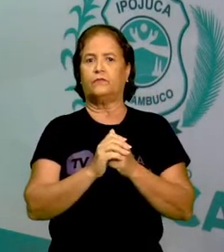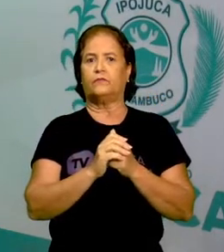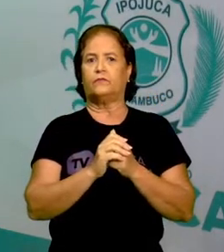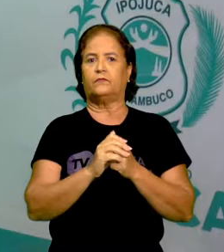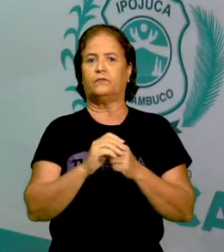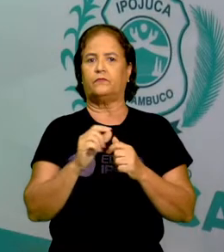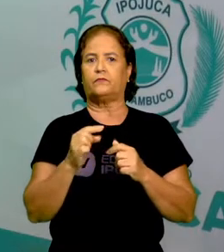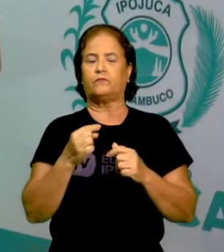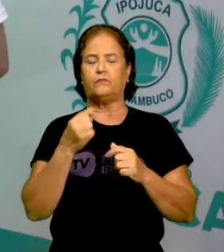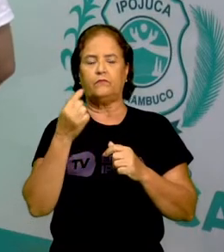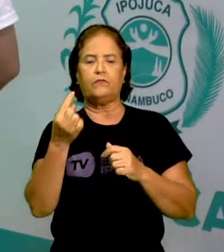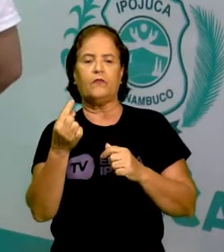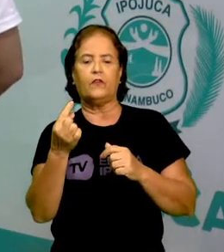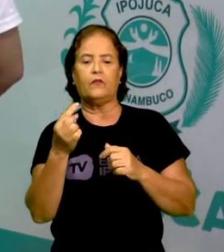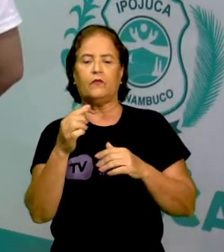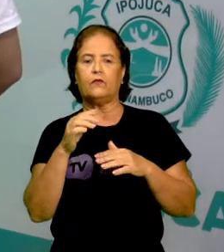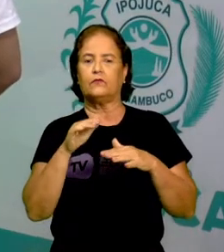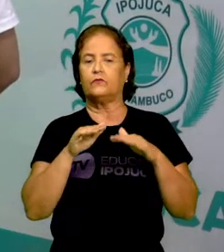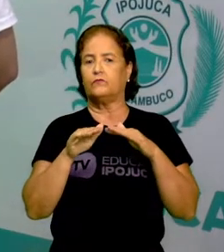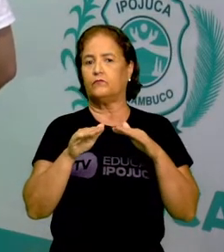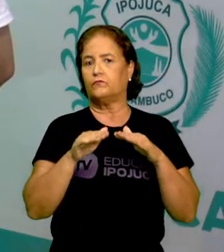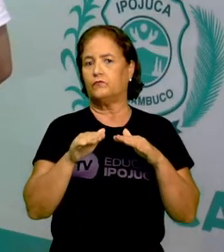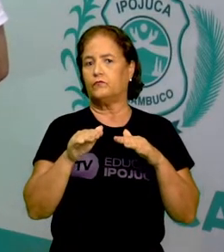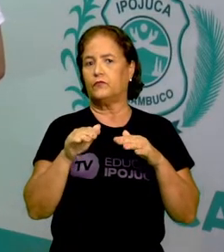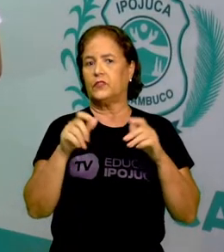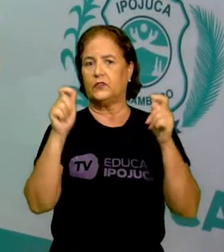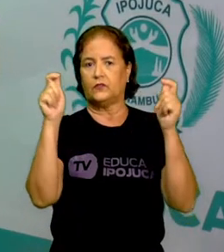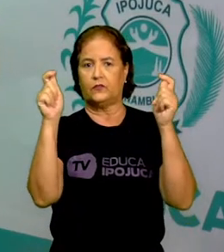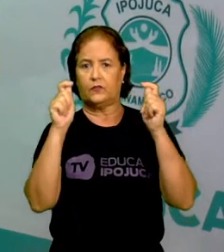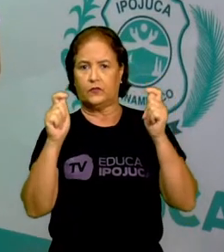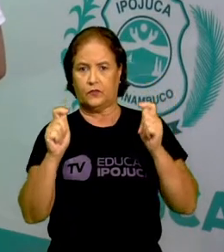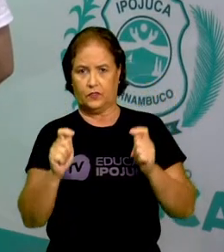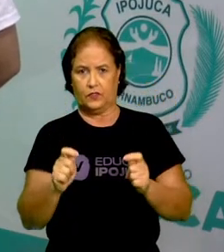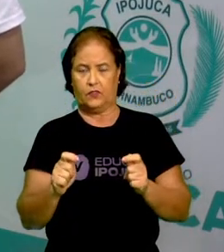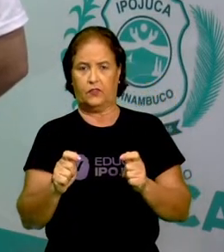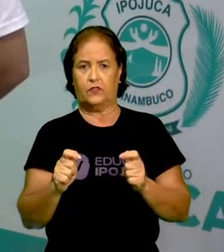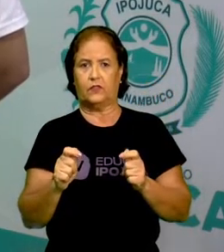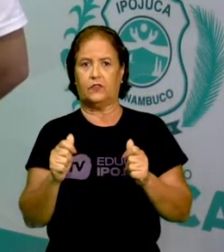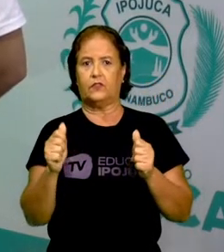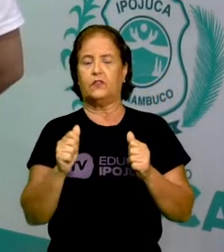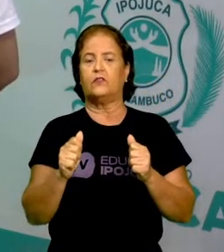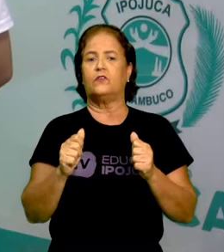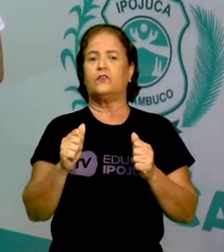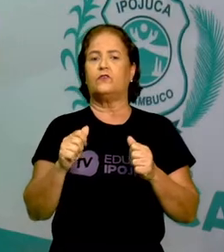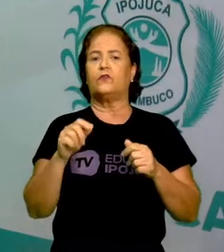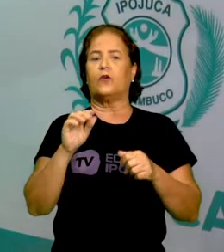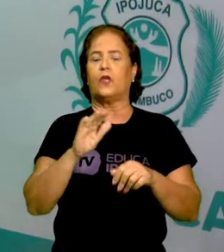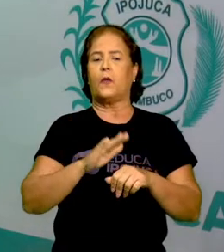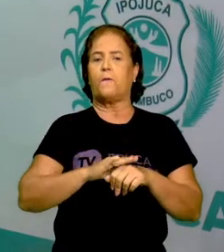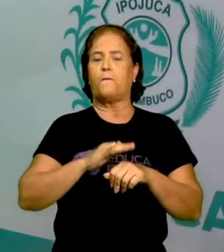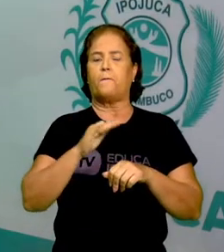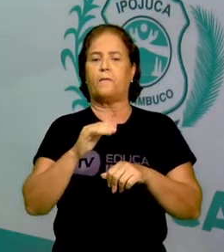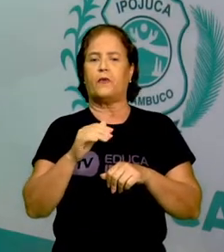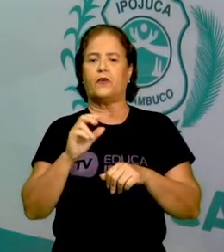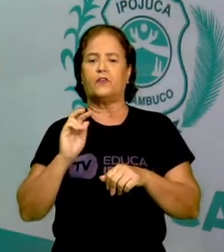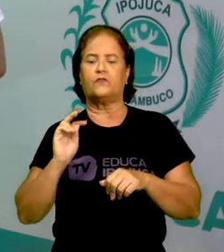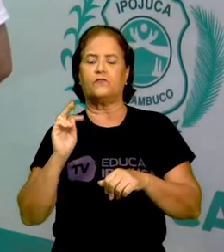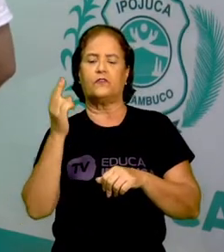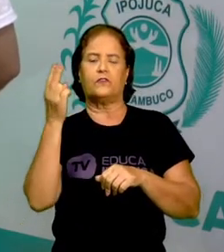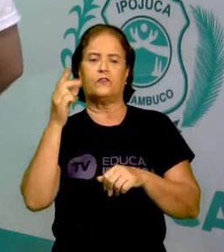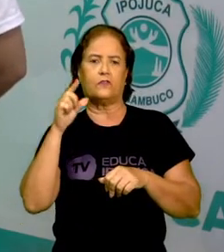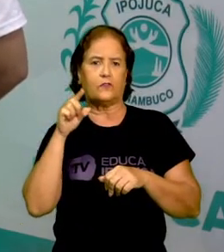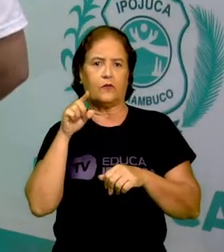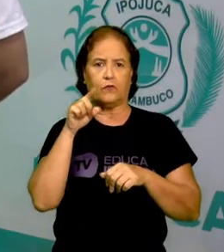um dos movimentos artísticos que mais valorizou o ponto foi justamente